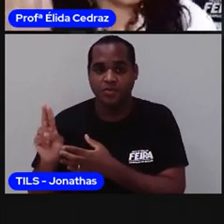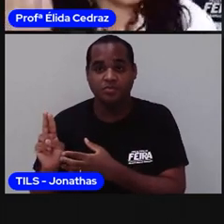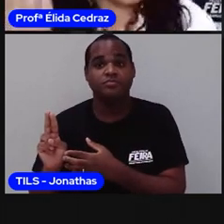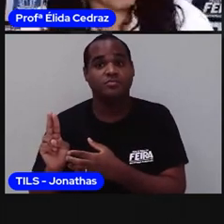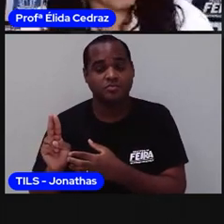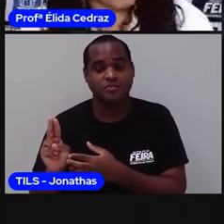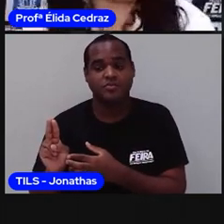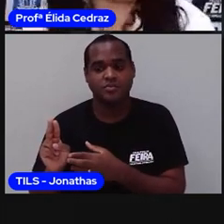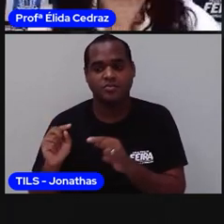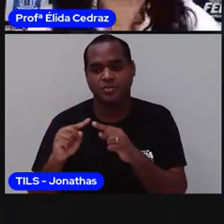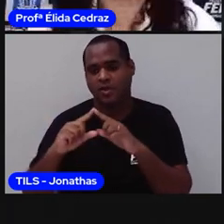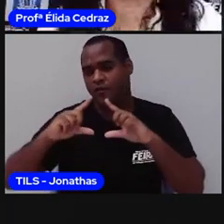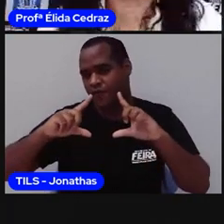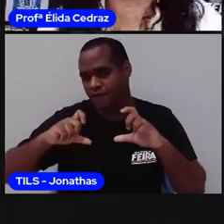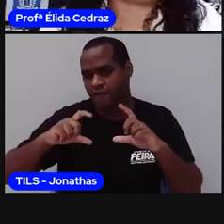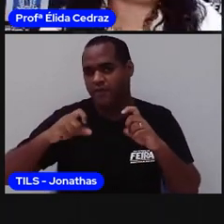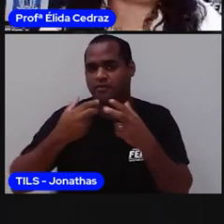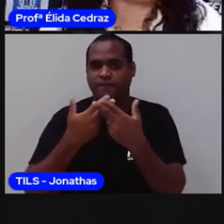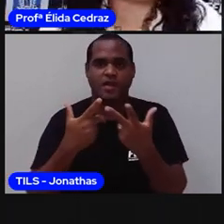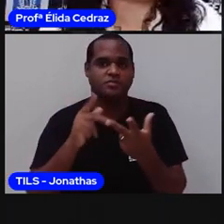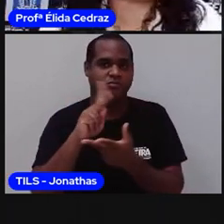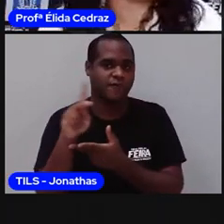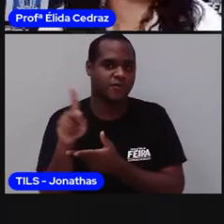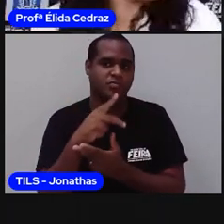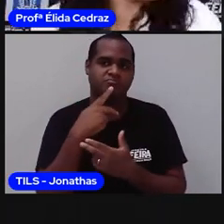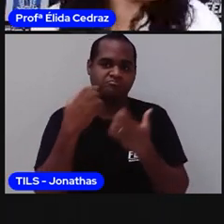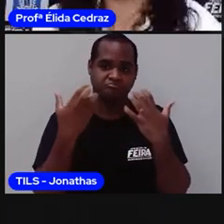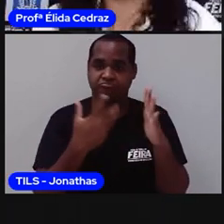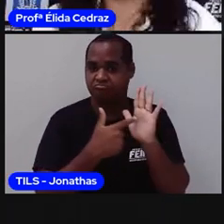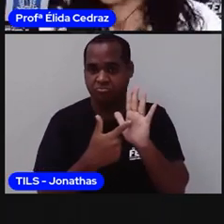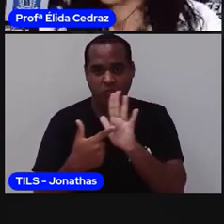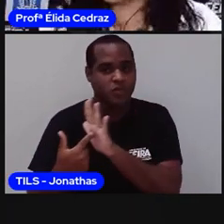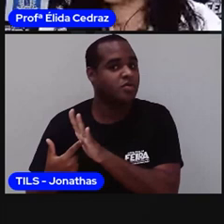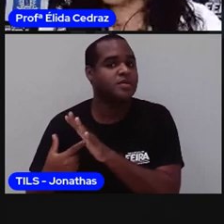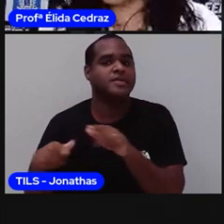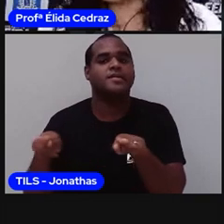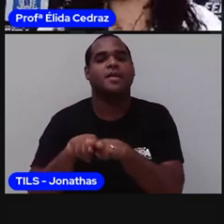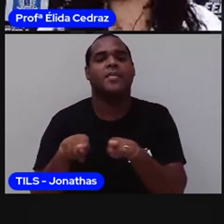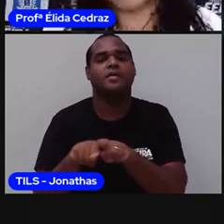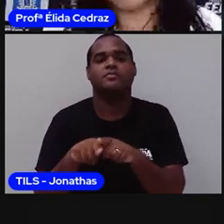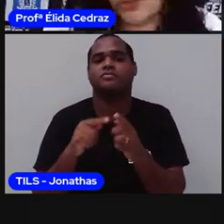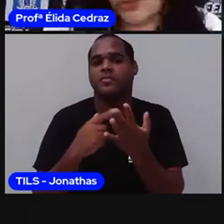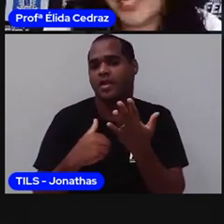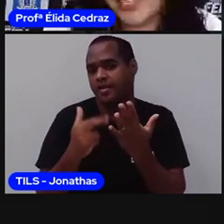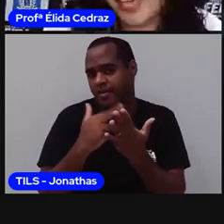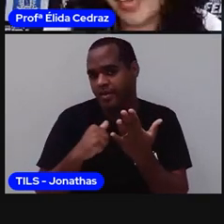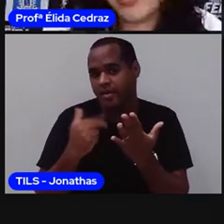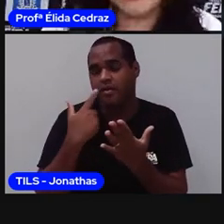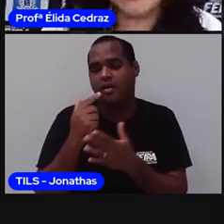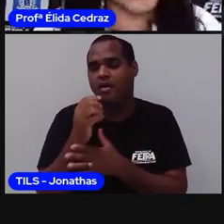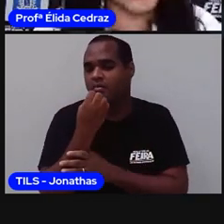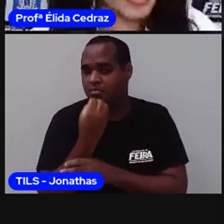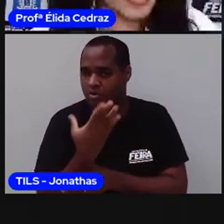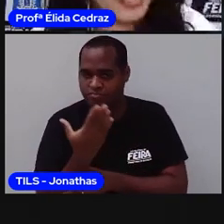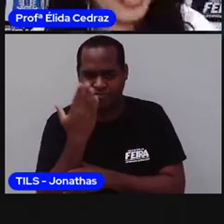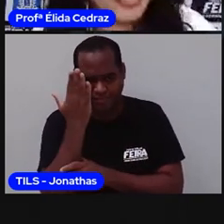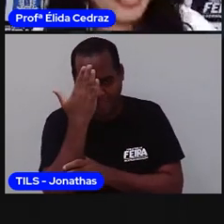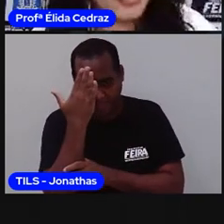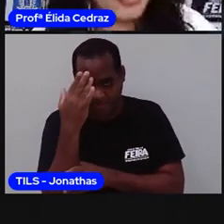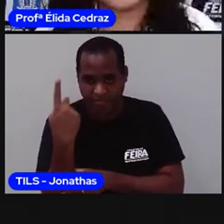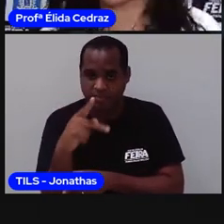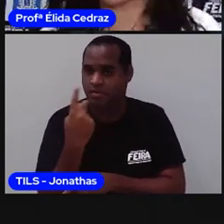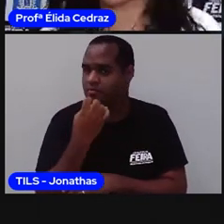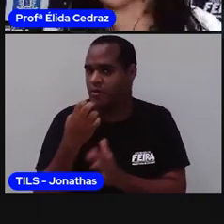Usando fotos, como essas que a Pró mostrou para você. Ou com desenhos. Você é bom de desenhar? Você sabe